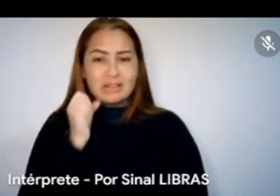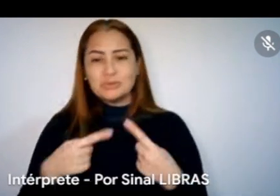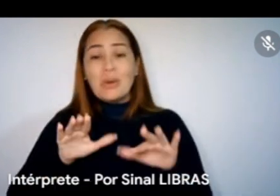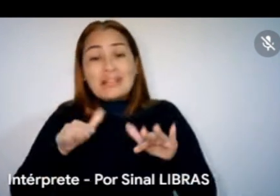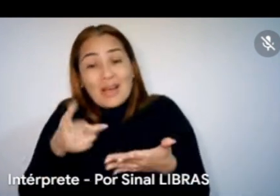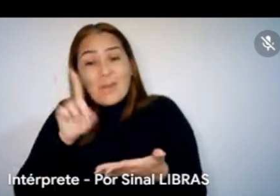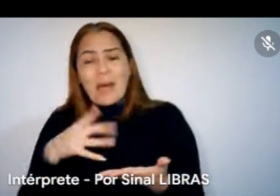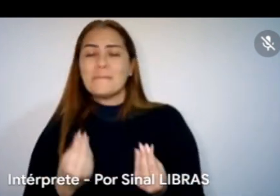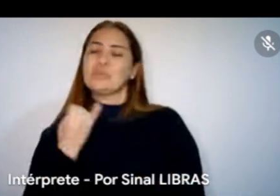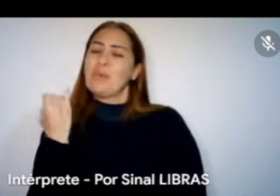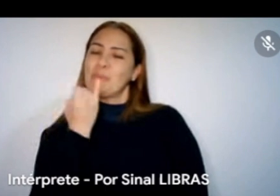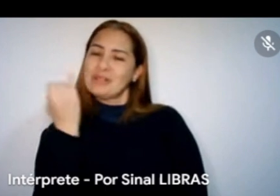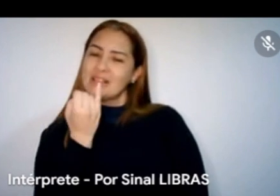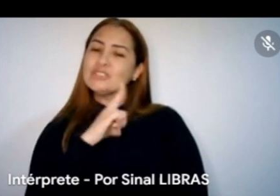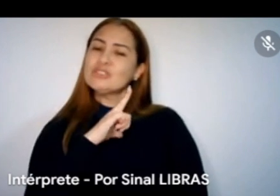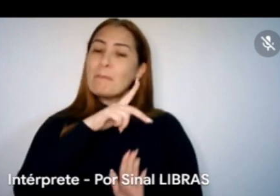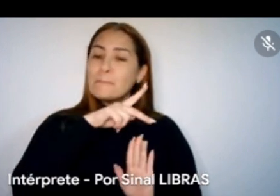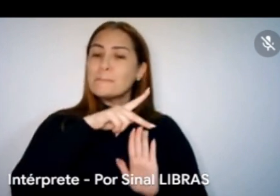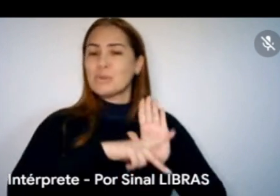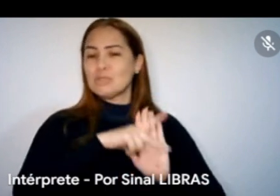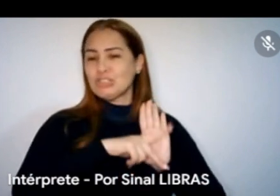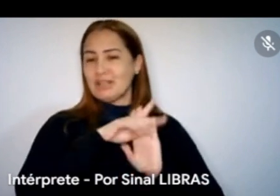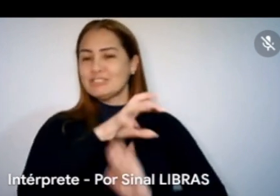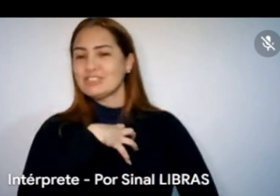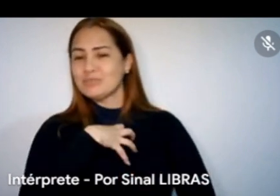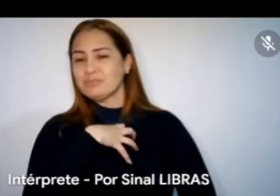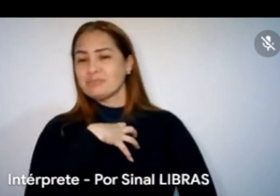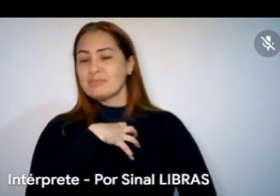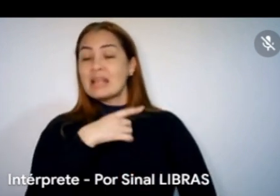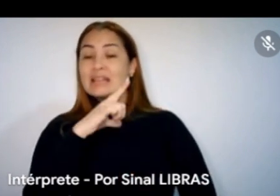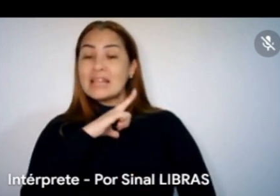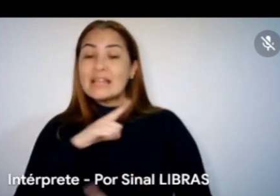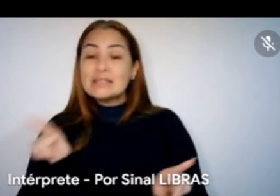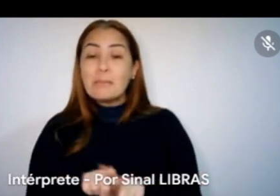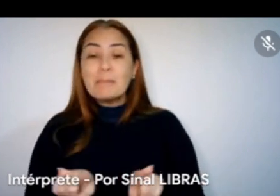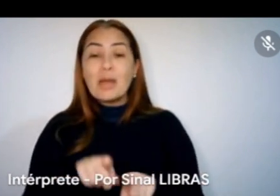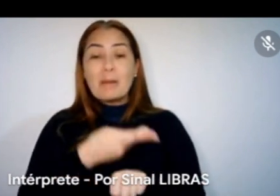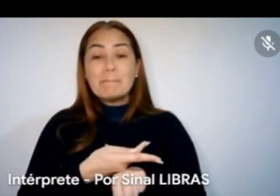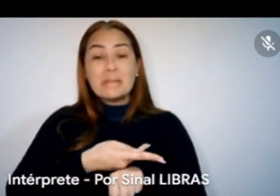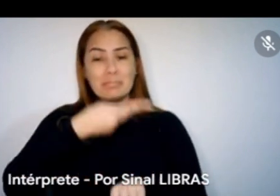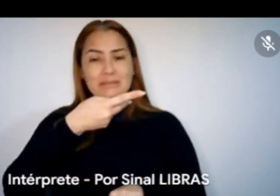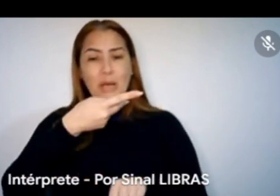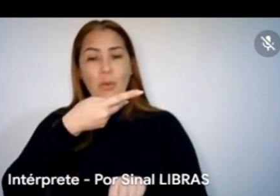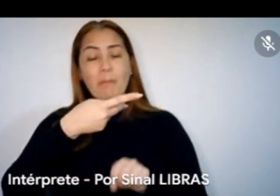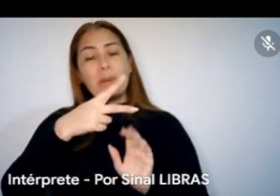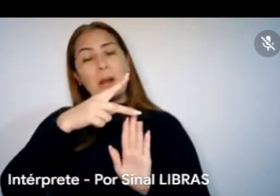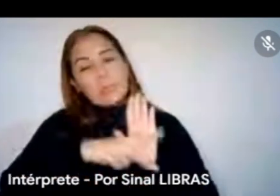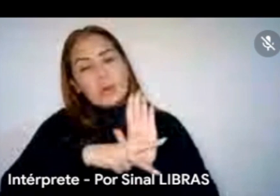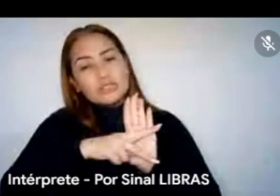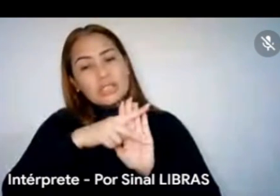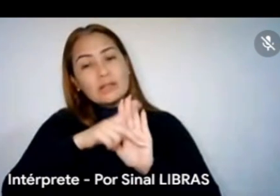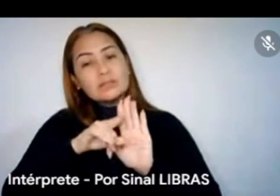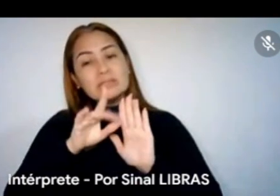projetos, ter uma linha de premiação para projetos que sejam voltados à